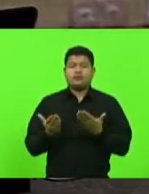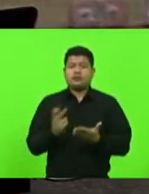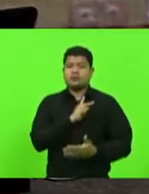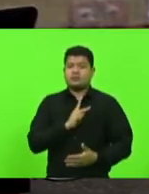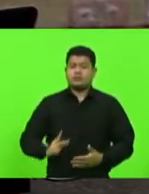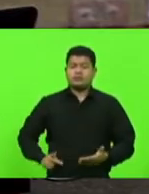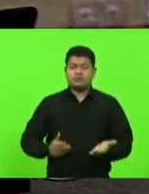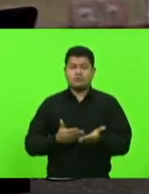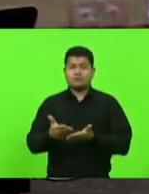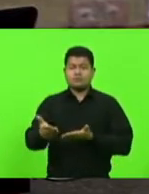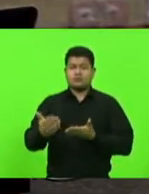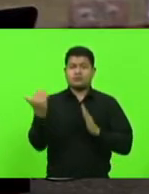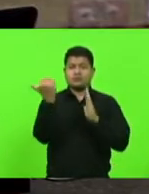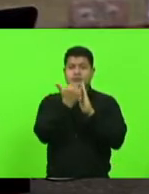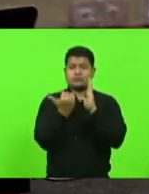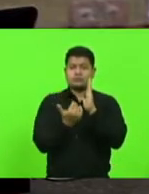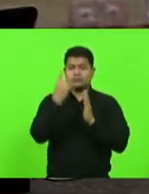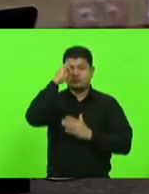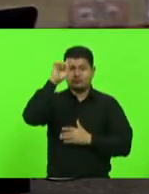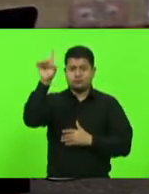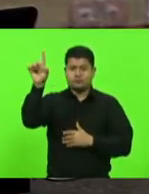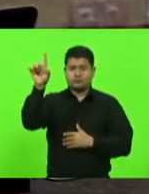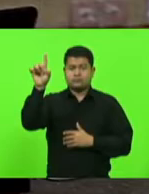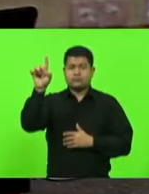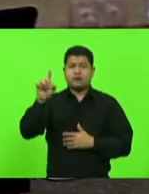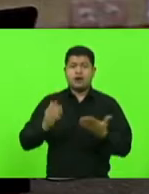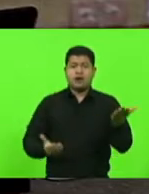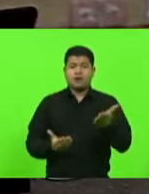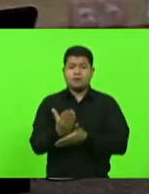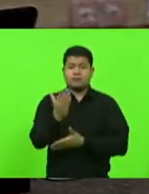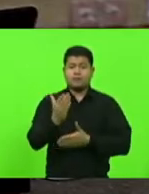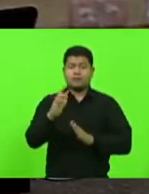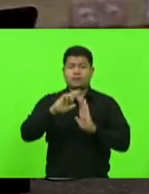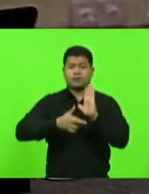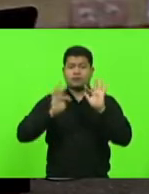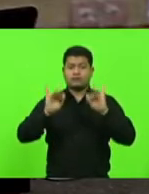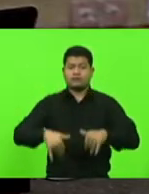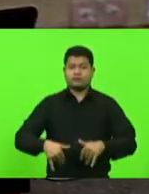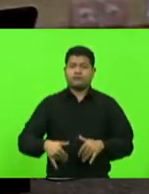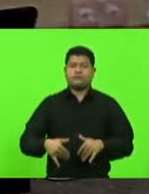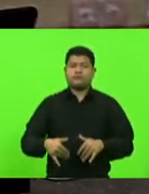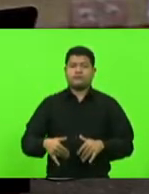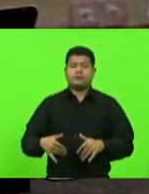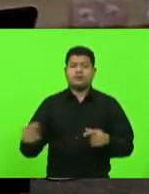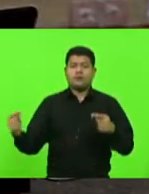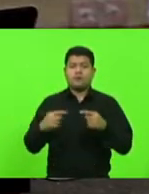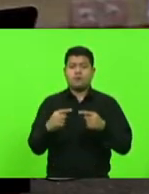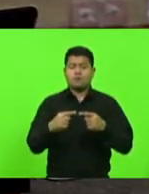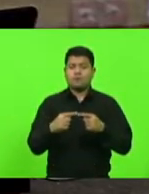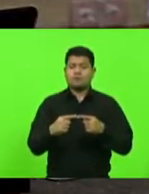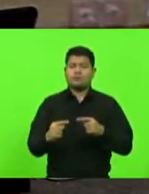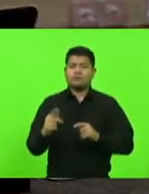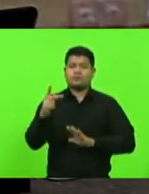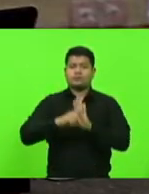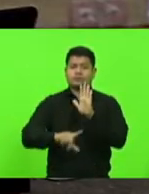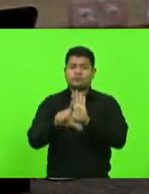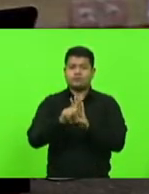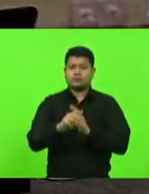horário da ordem do dia. Foram aprovadas as redações finais e zaradas aos projetos de lei